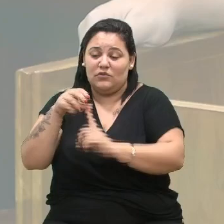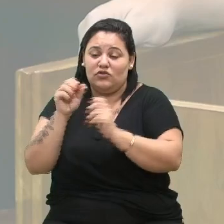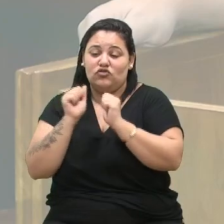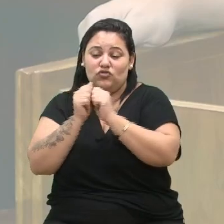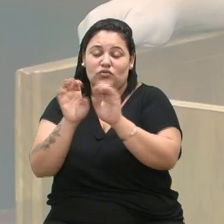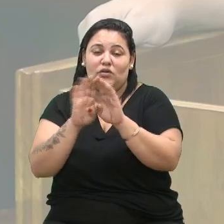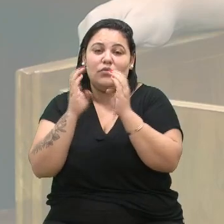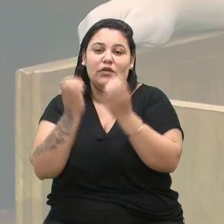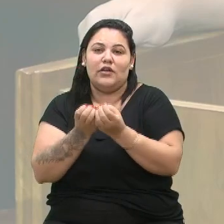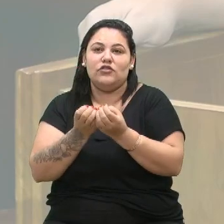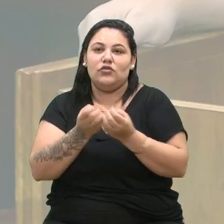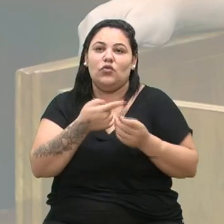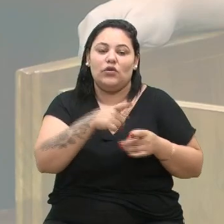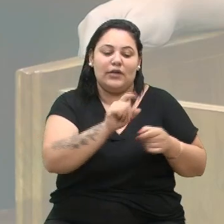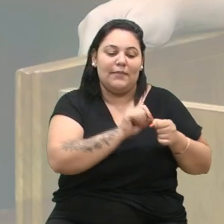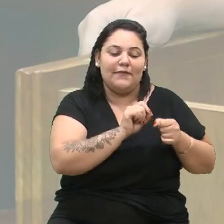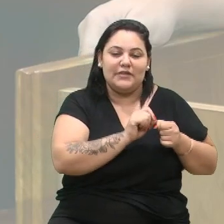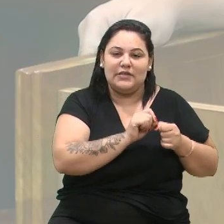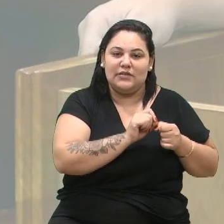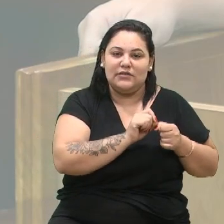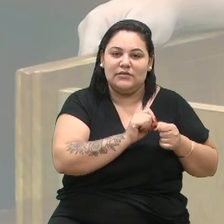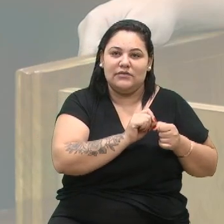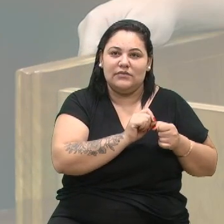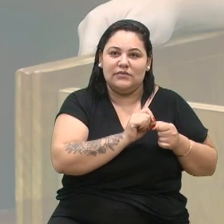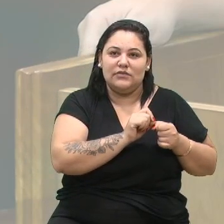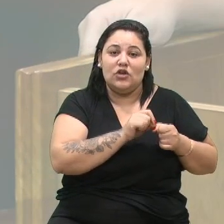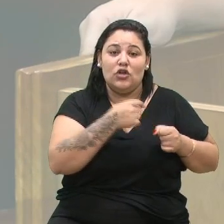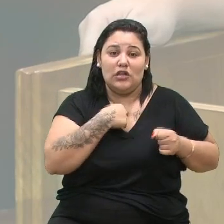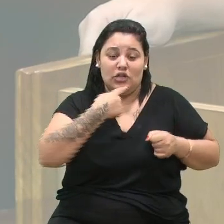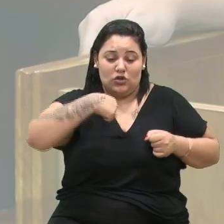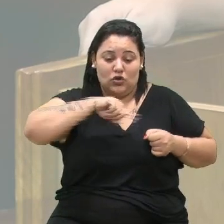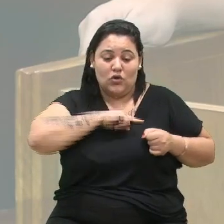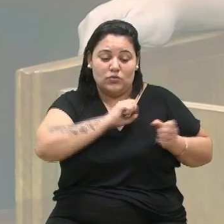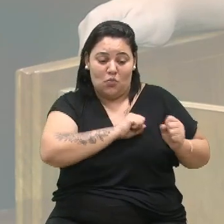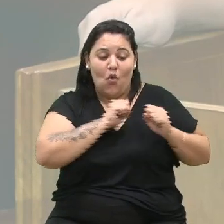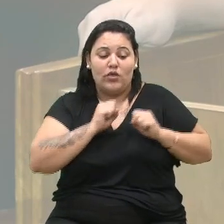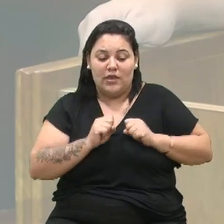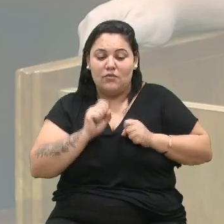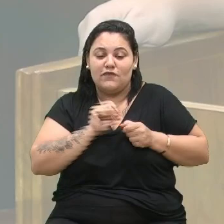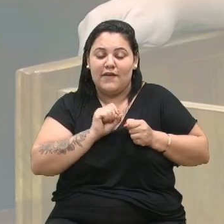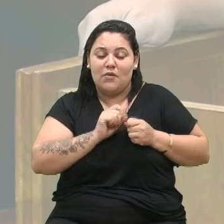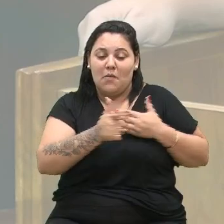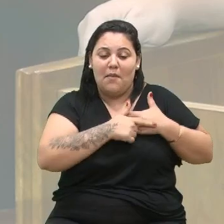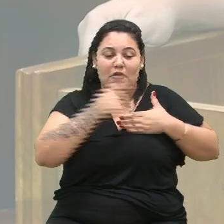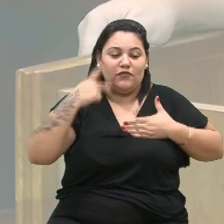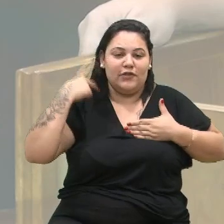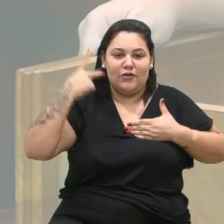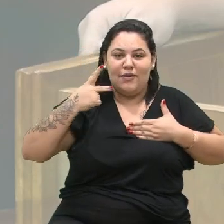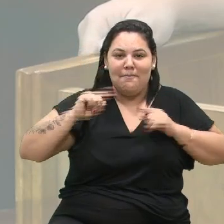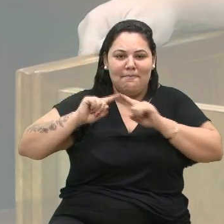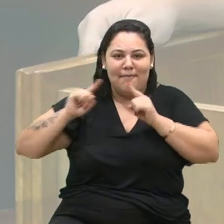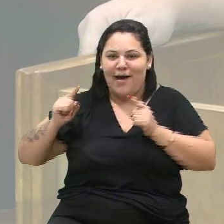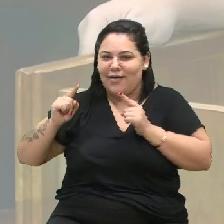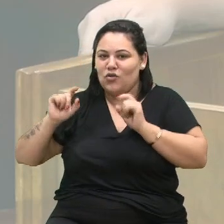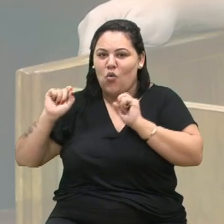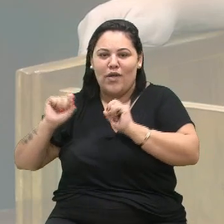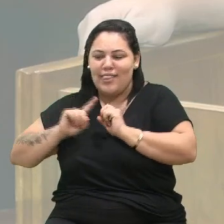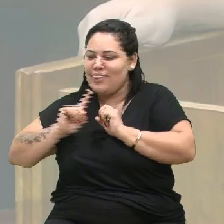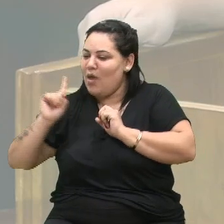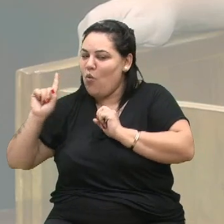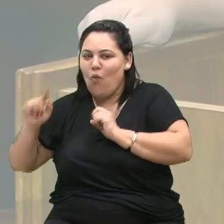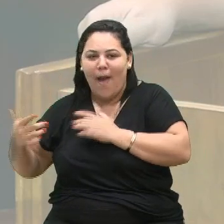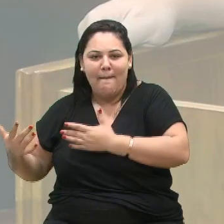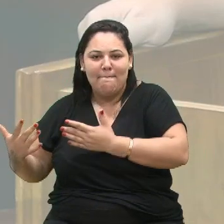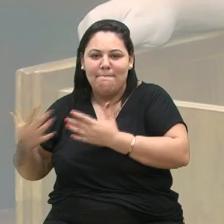que o que dá para fazer e o que está dentro da alçada do vereador será feito. Mas o que não compete ao vereador e o que o vereador